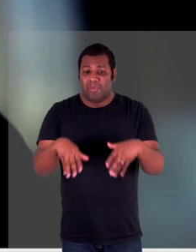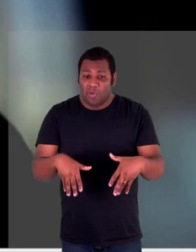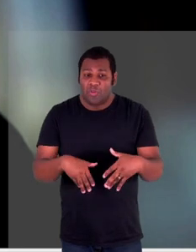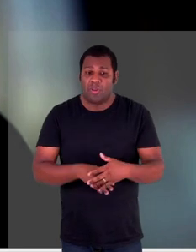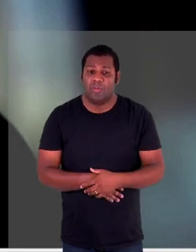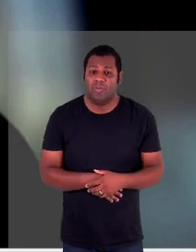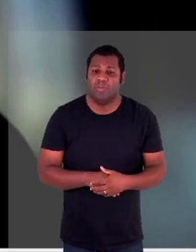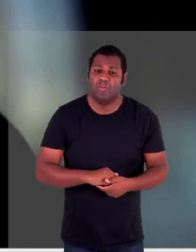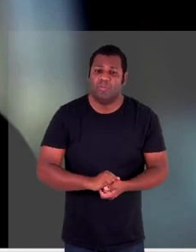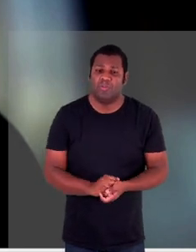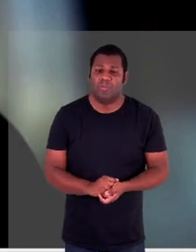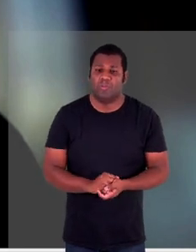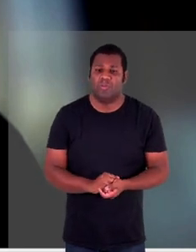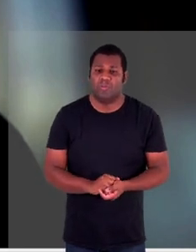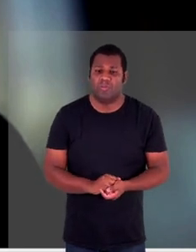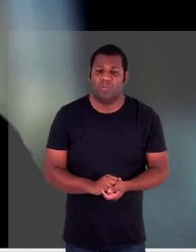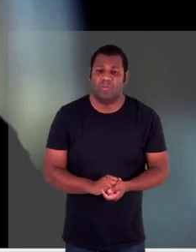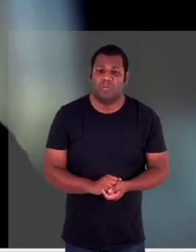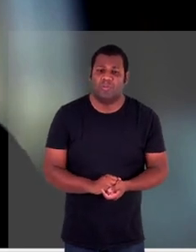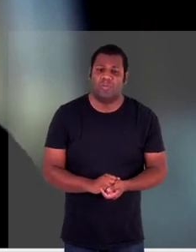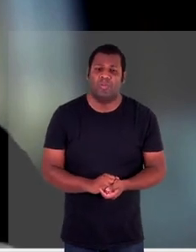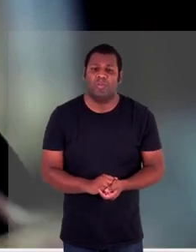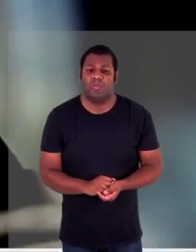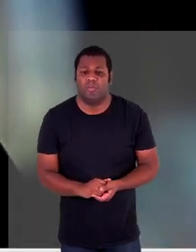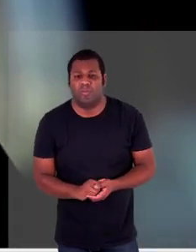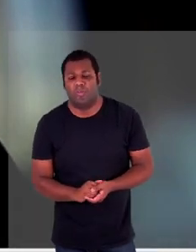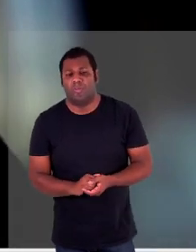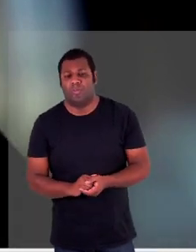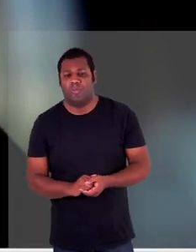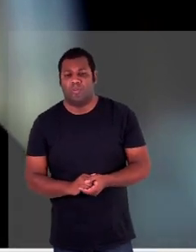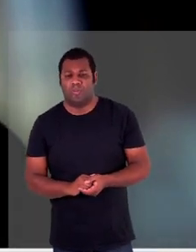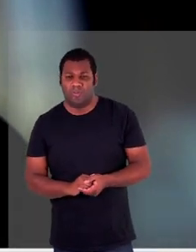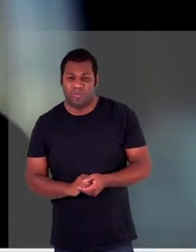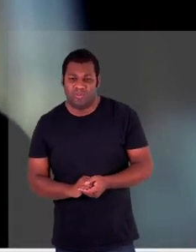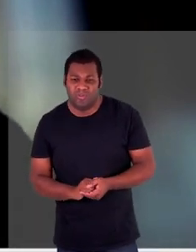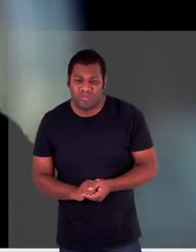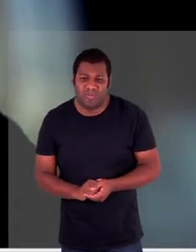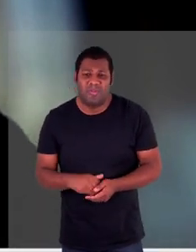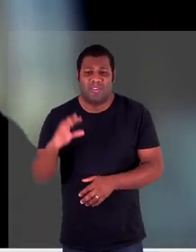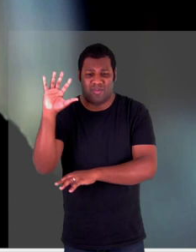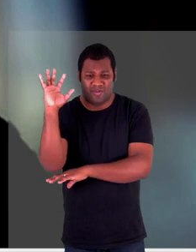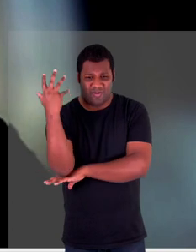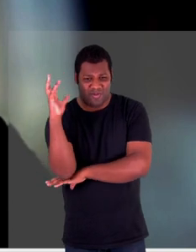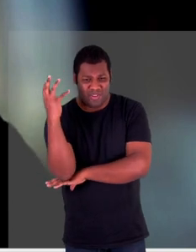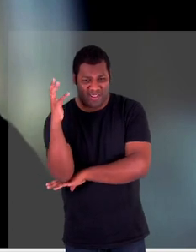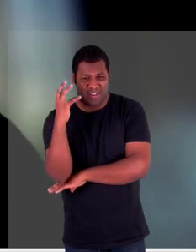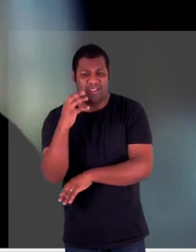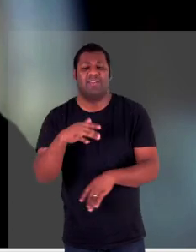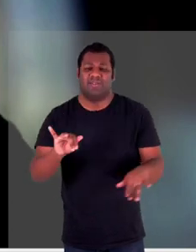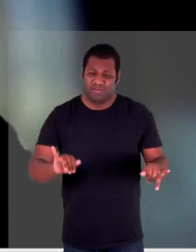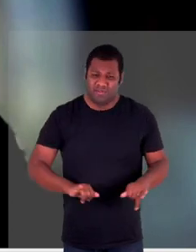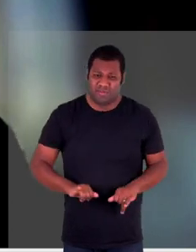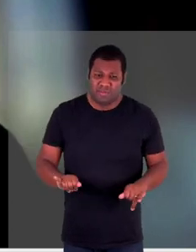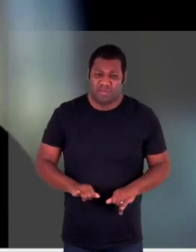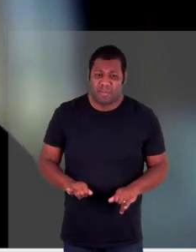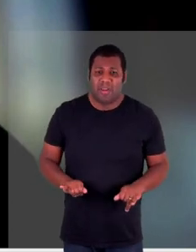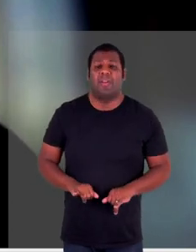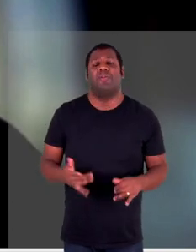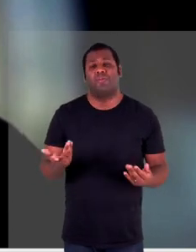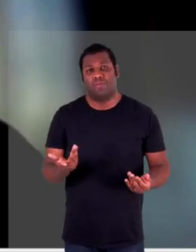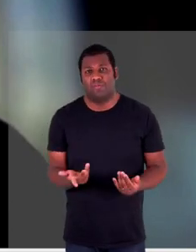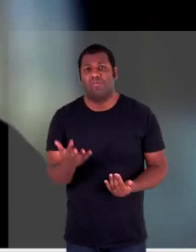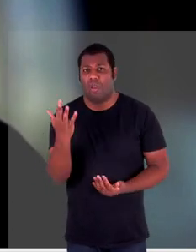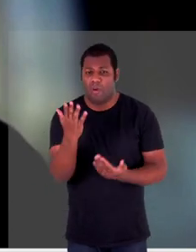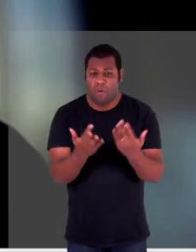mesma seara da natureza a gente tem as partes de floresta que sofrem com incêndios causados